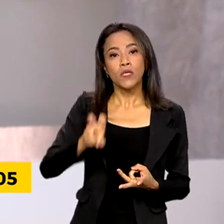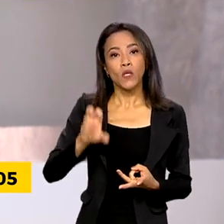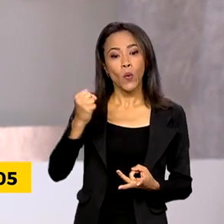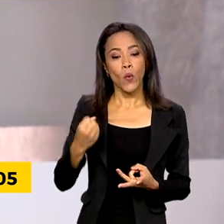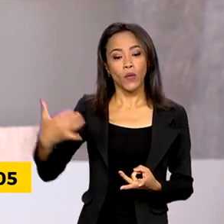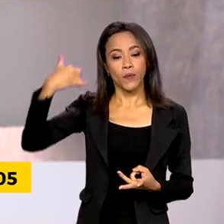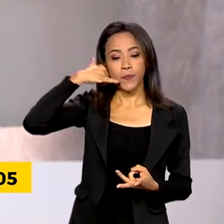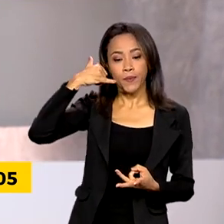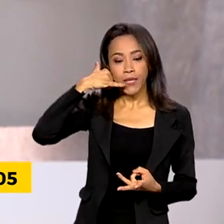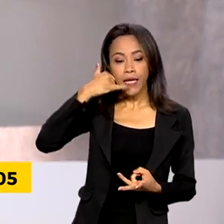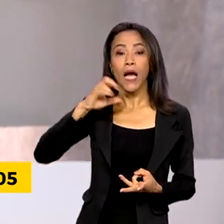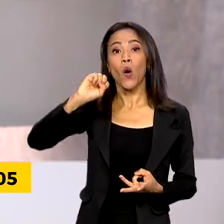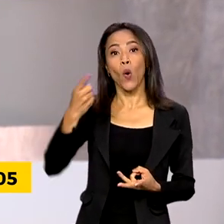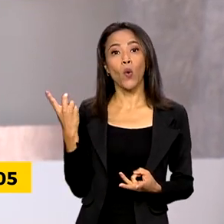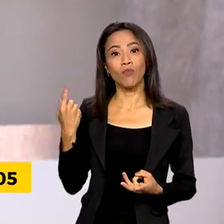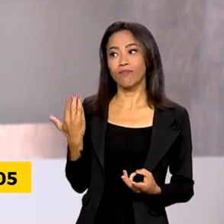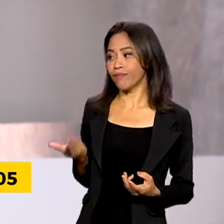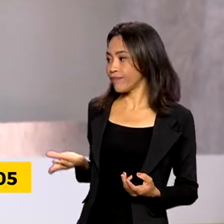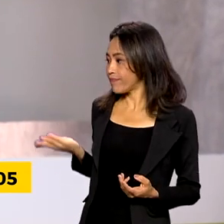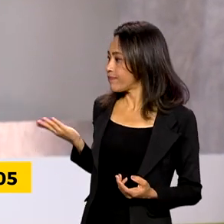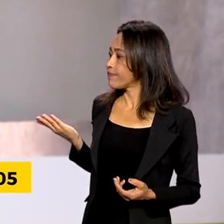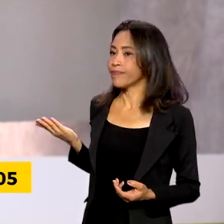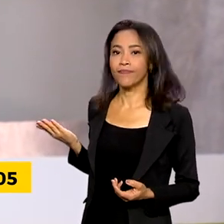ser registradas no portal que aparece aí na sua tela.